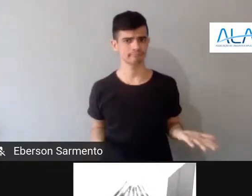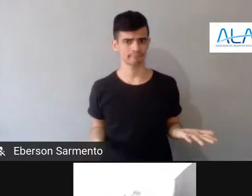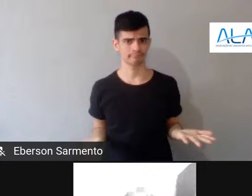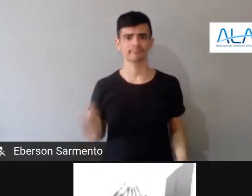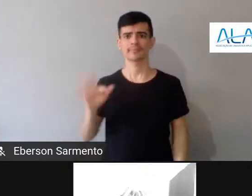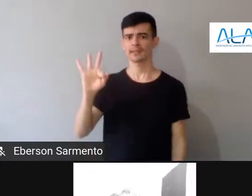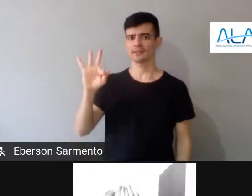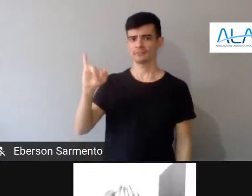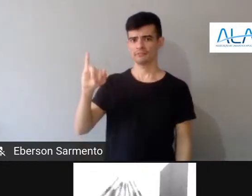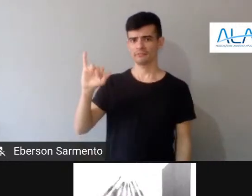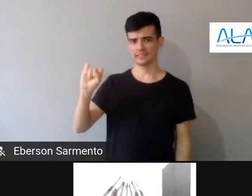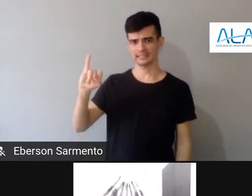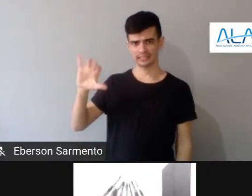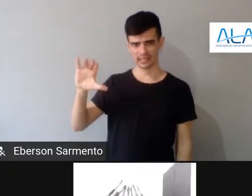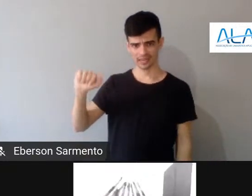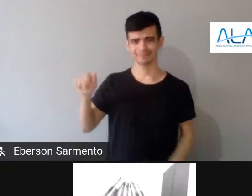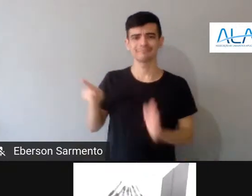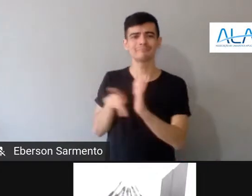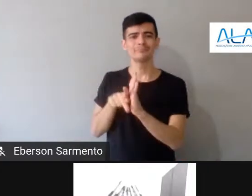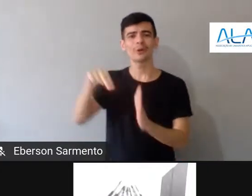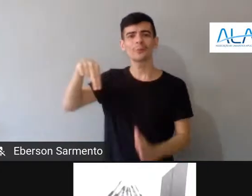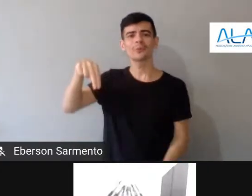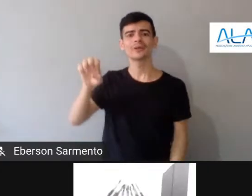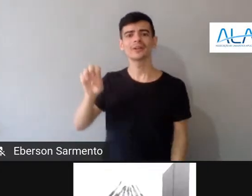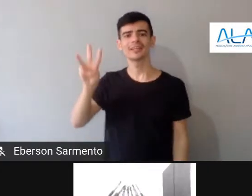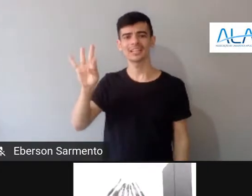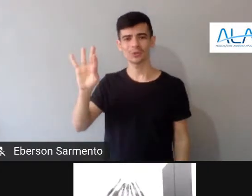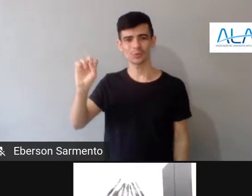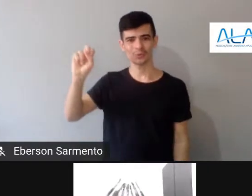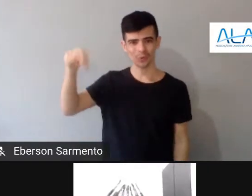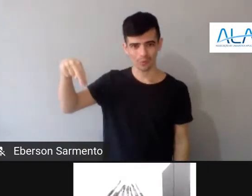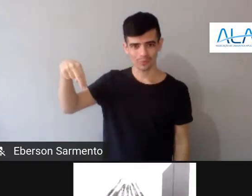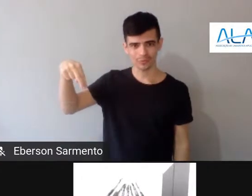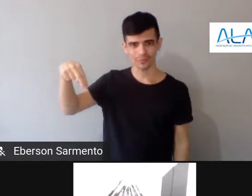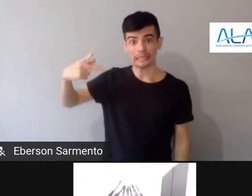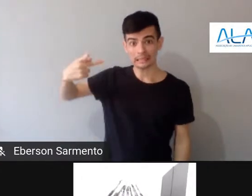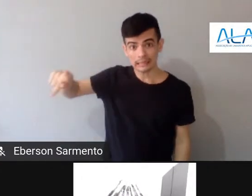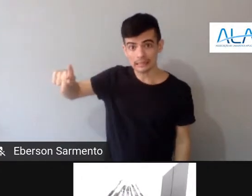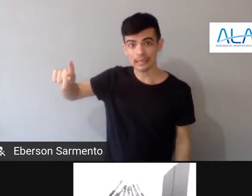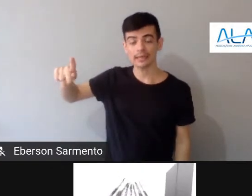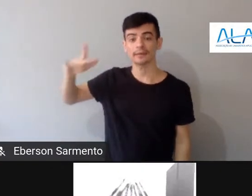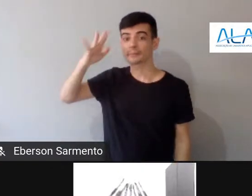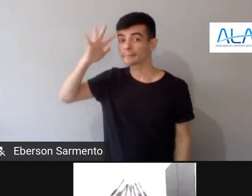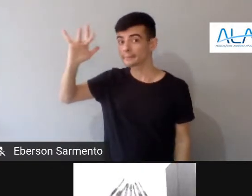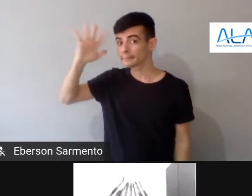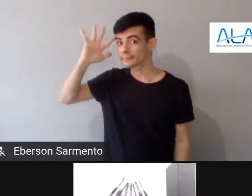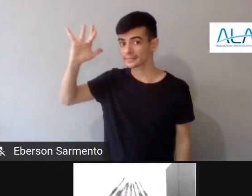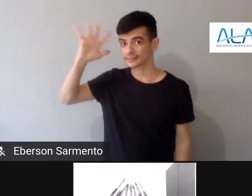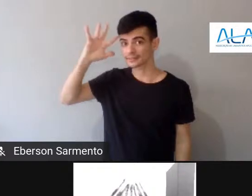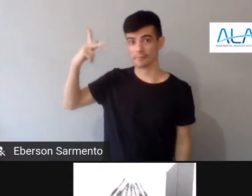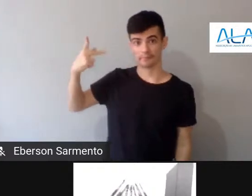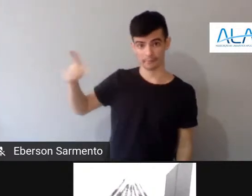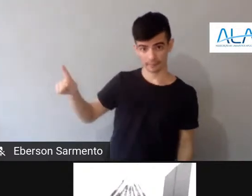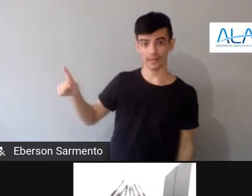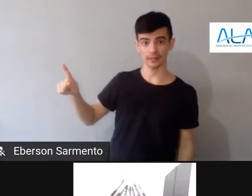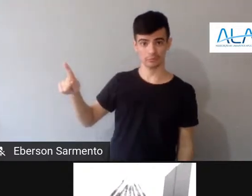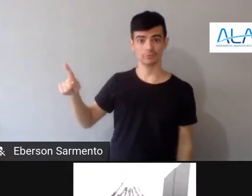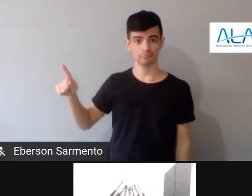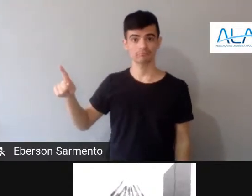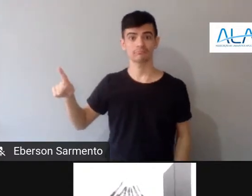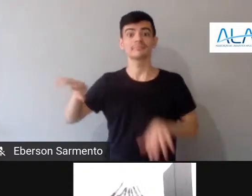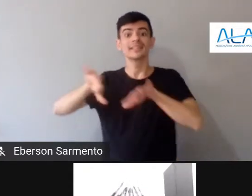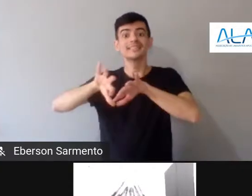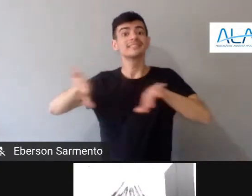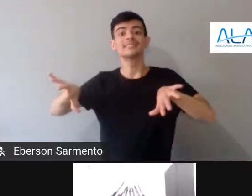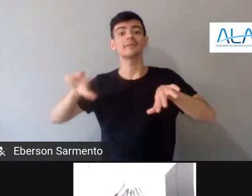de Newton, né? A partir de Newton, com o pensamento que ele mesmo separa espaço e tempo,